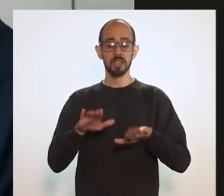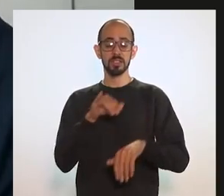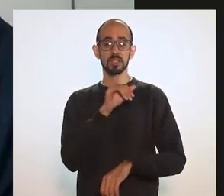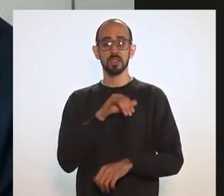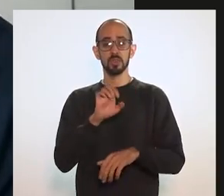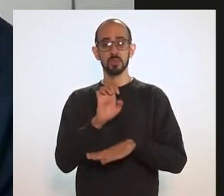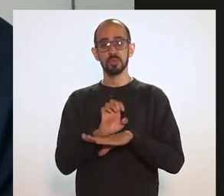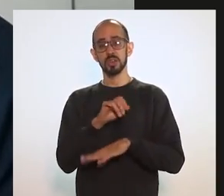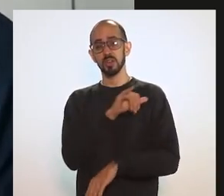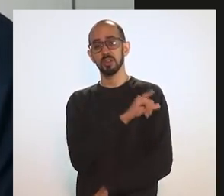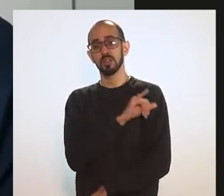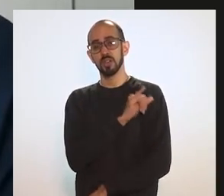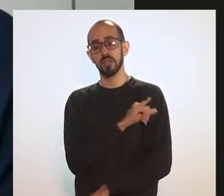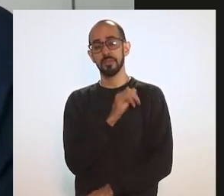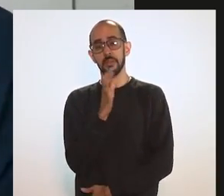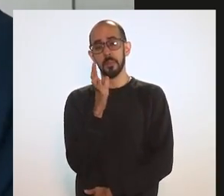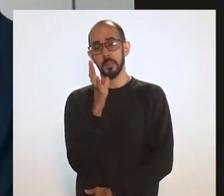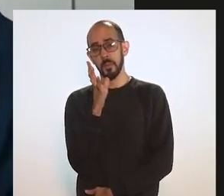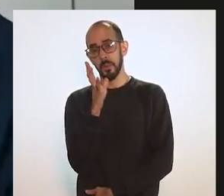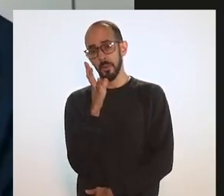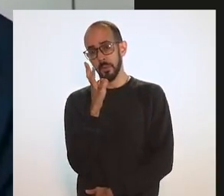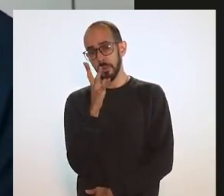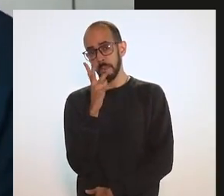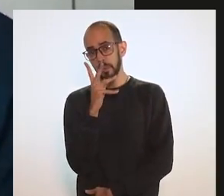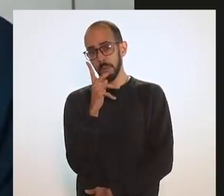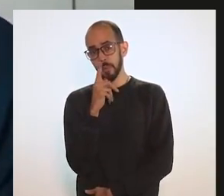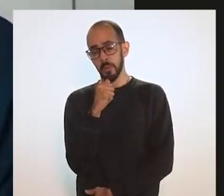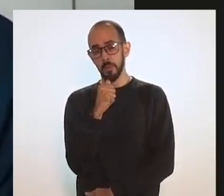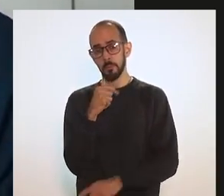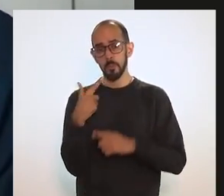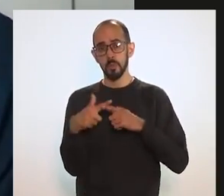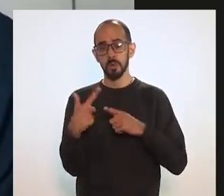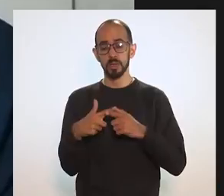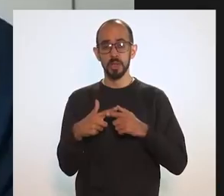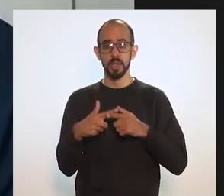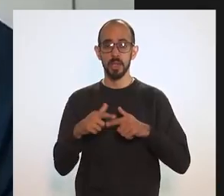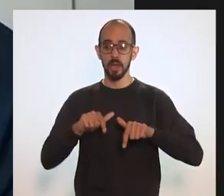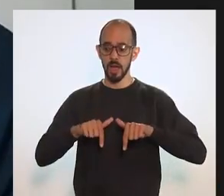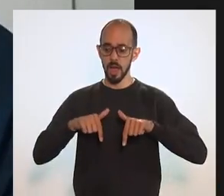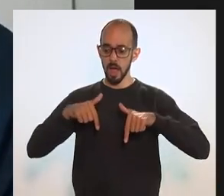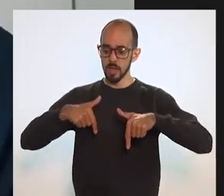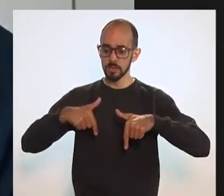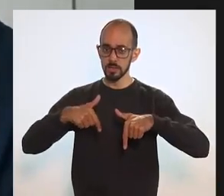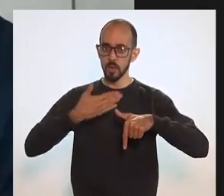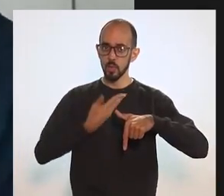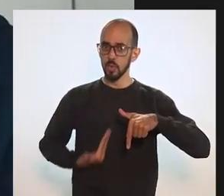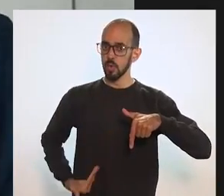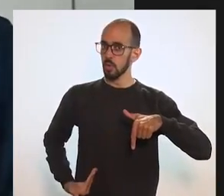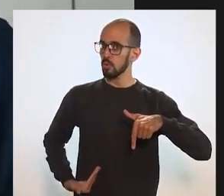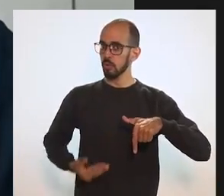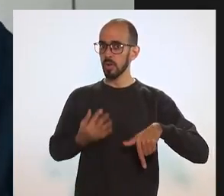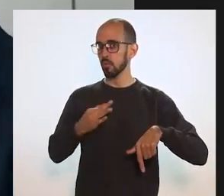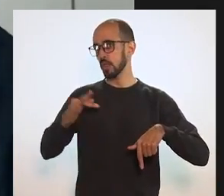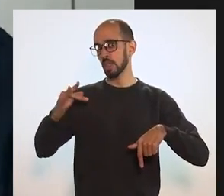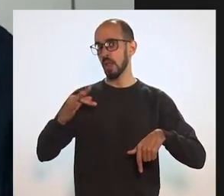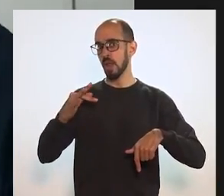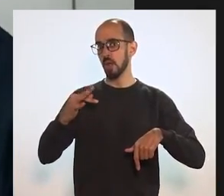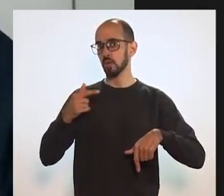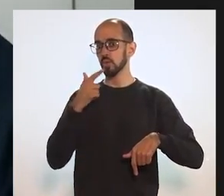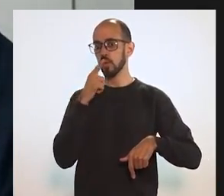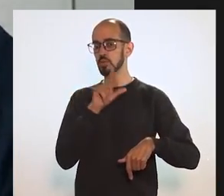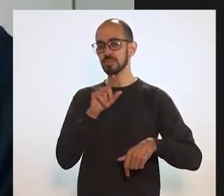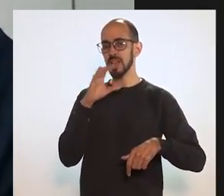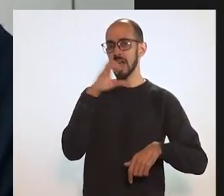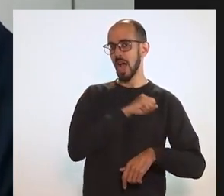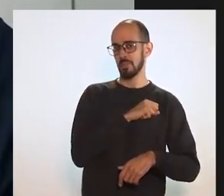lento por conta dessa pouca iniciativa do governo federal para garantir o acesso à vacinação.